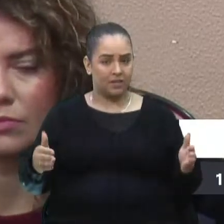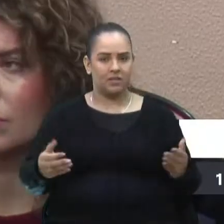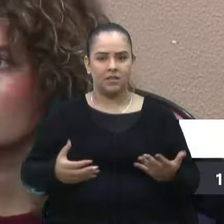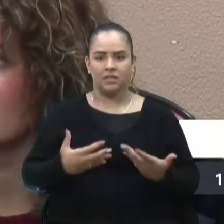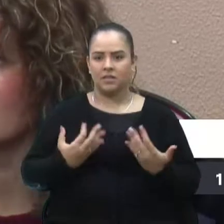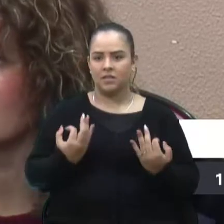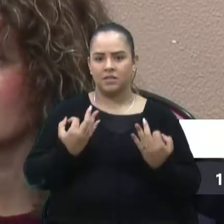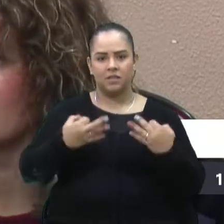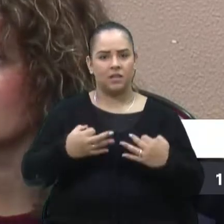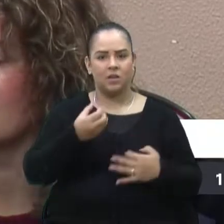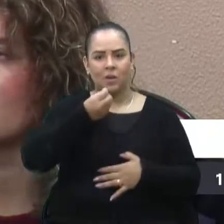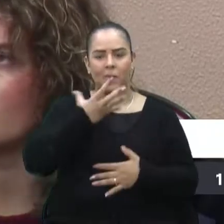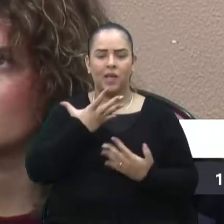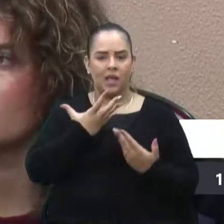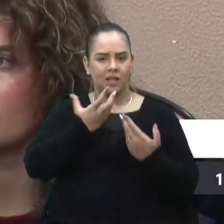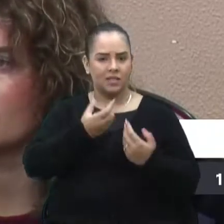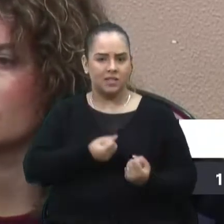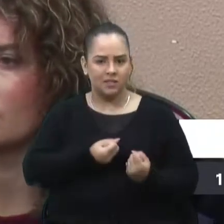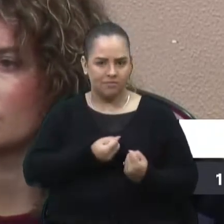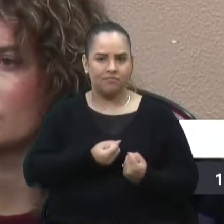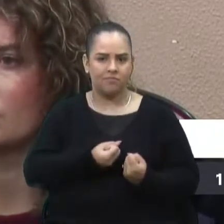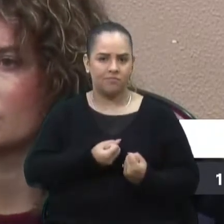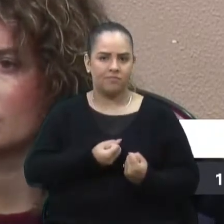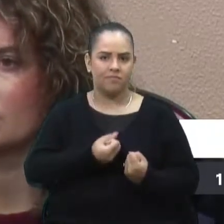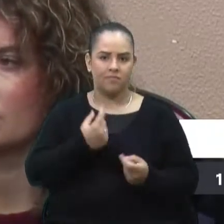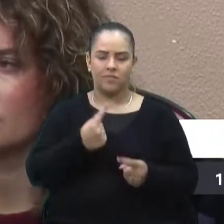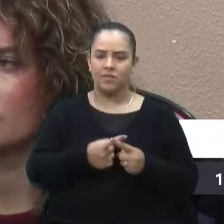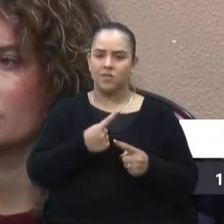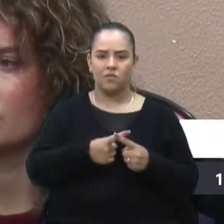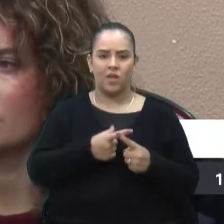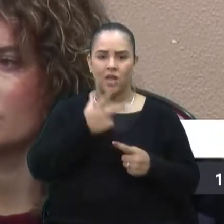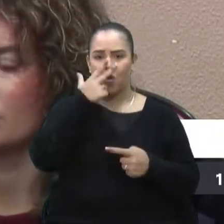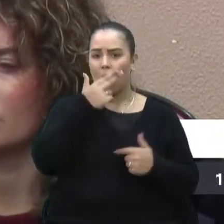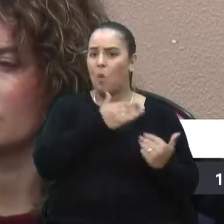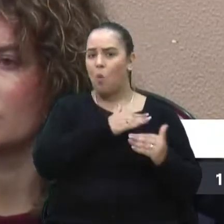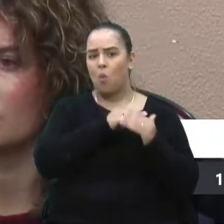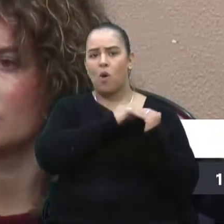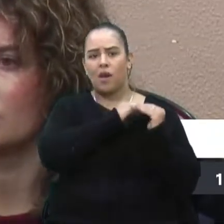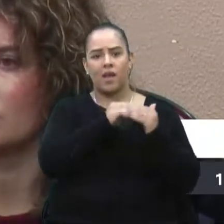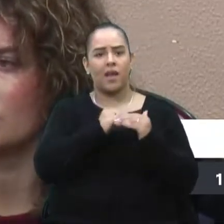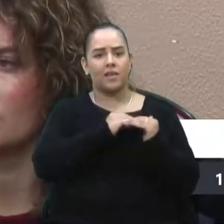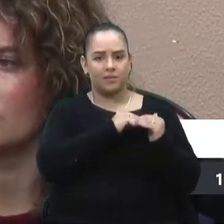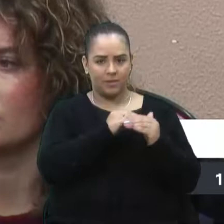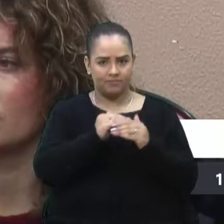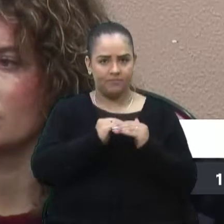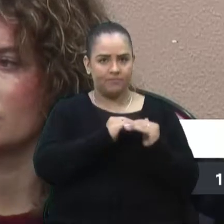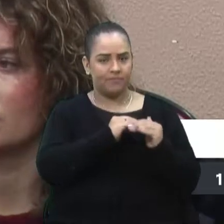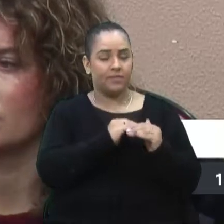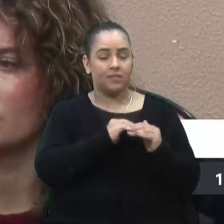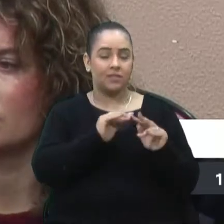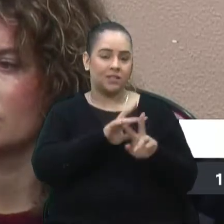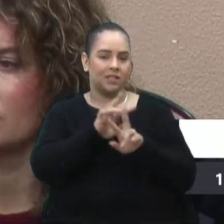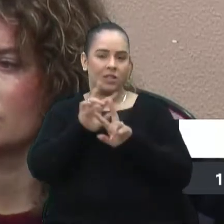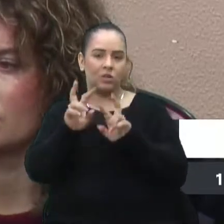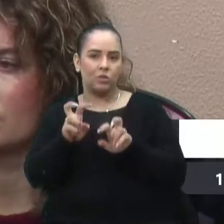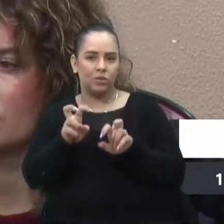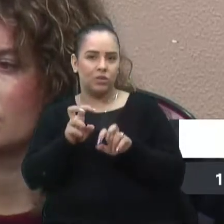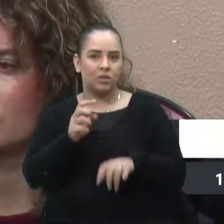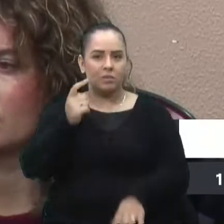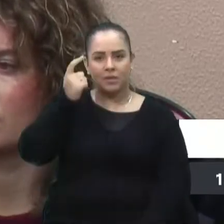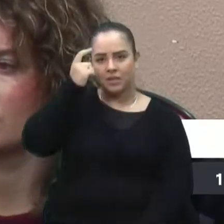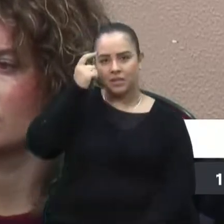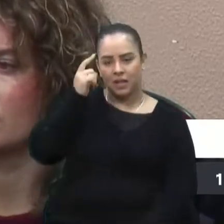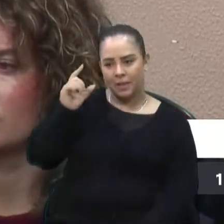muito bem aceito, fui praticamente unanimidade. Essa questão, vereador Rafael, de pensar